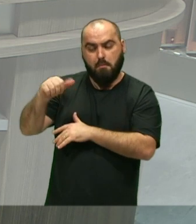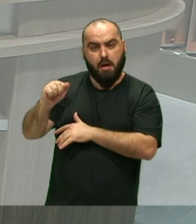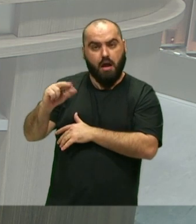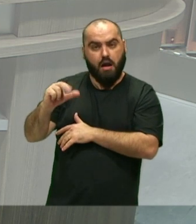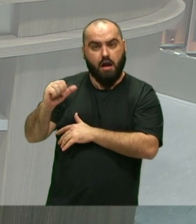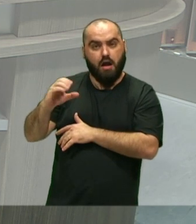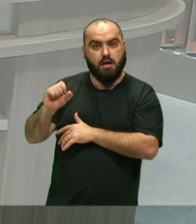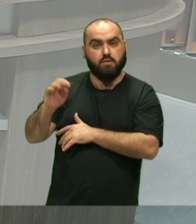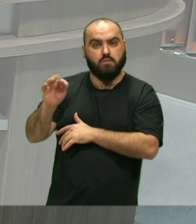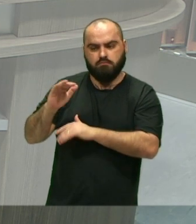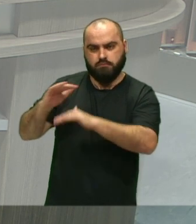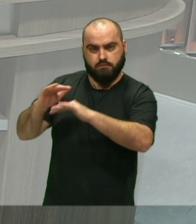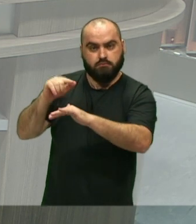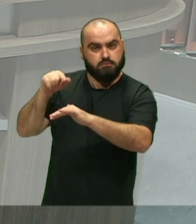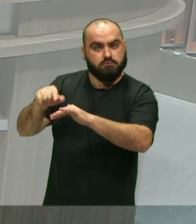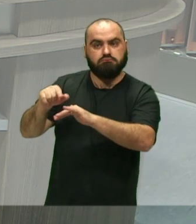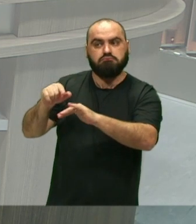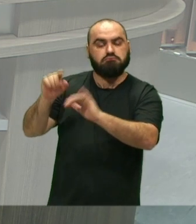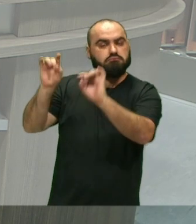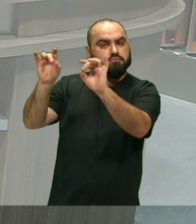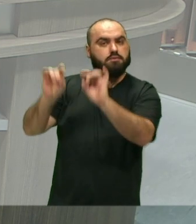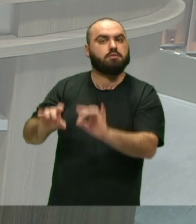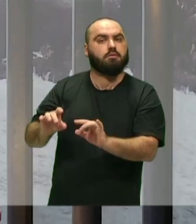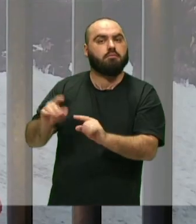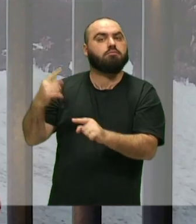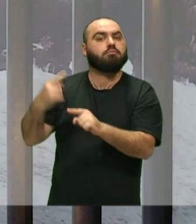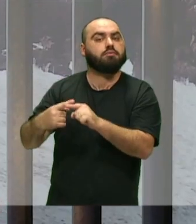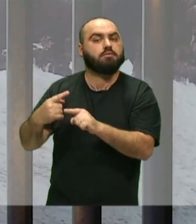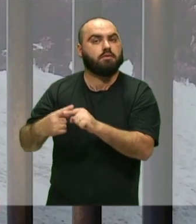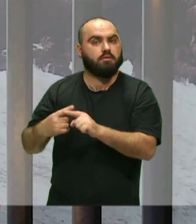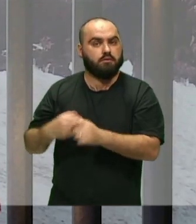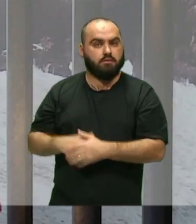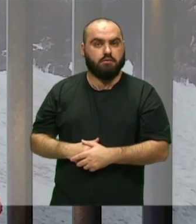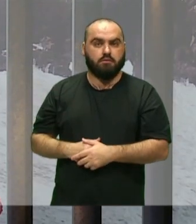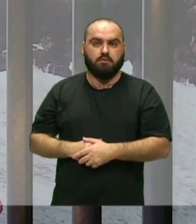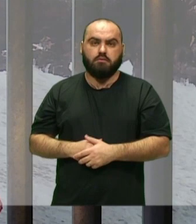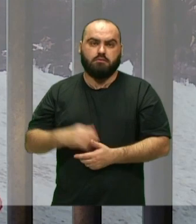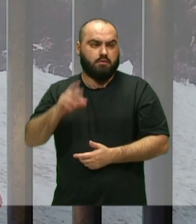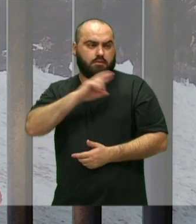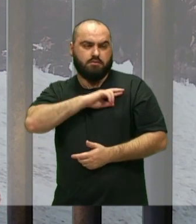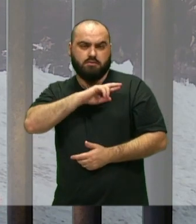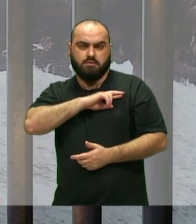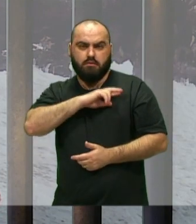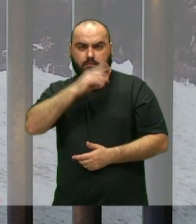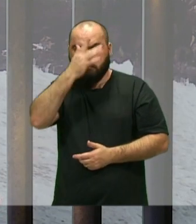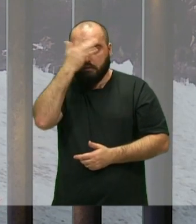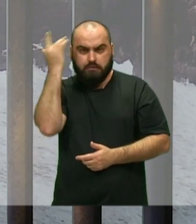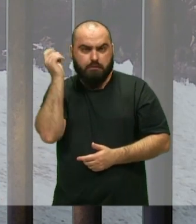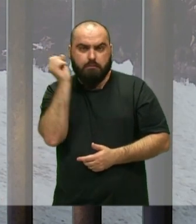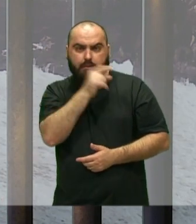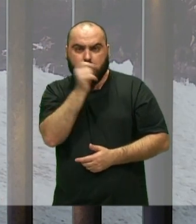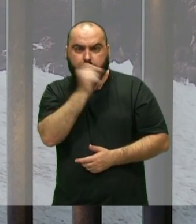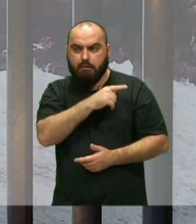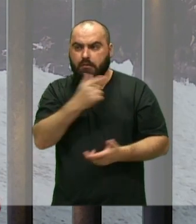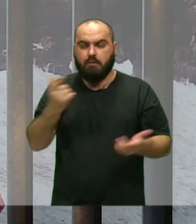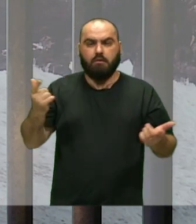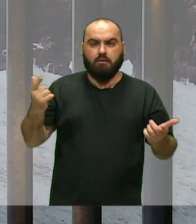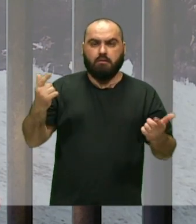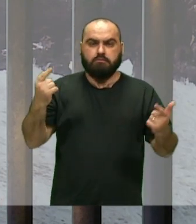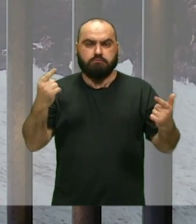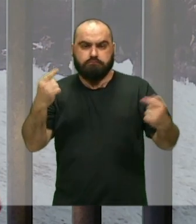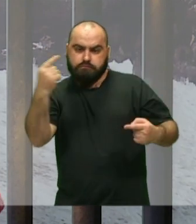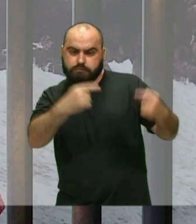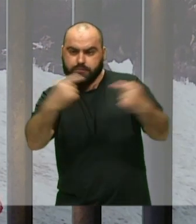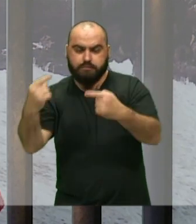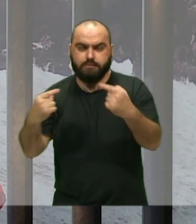Também Em prol Da resistência Da intolerância religiosa Então torna Que a gente Um povo Que está